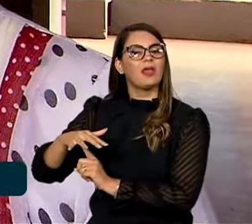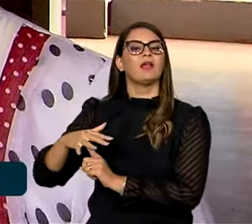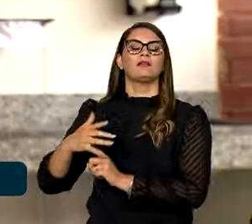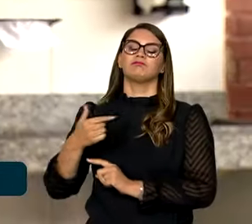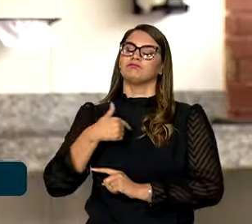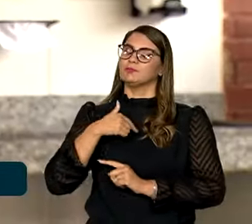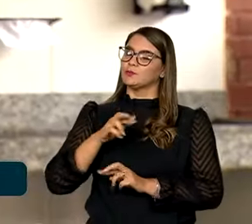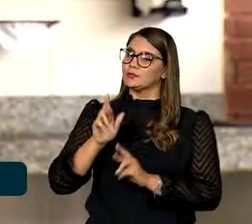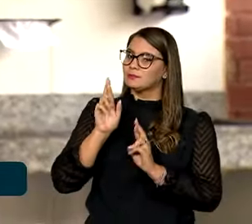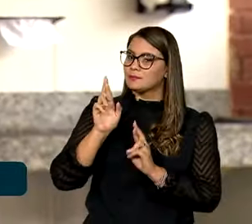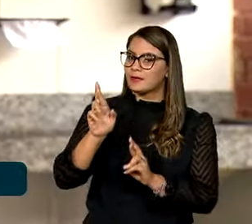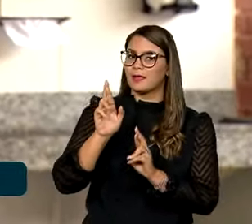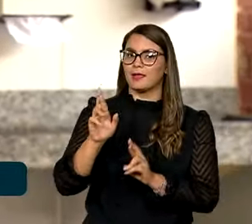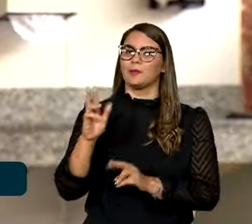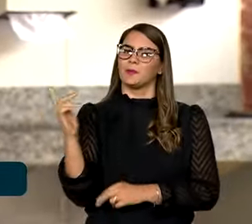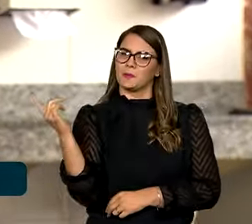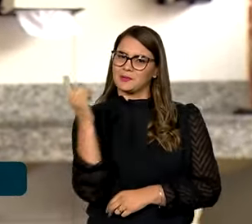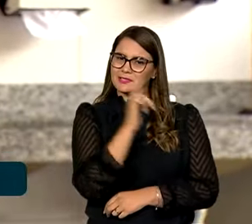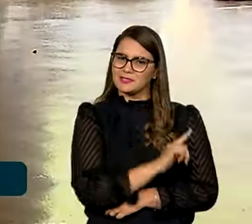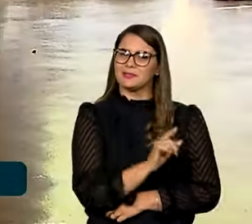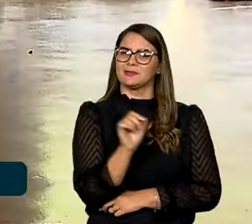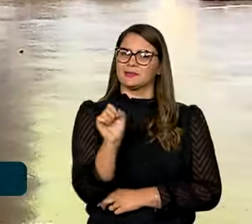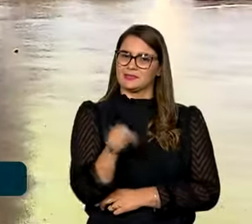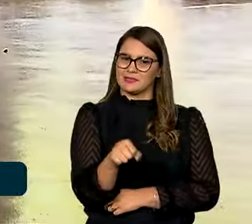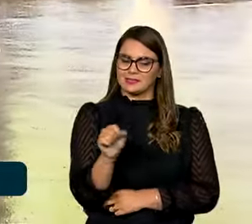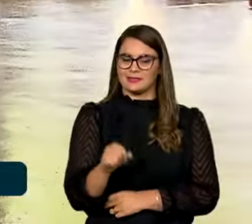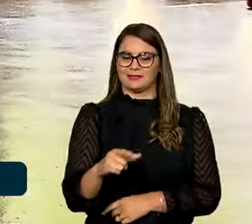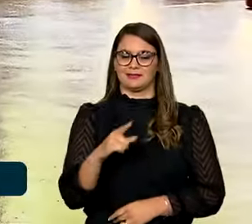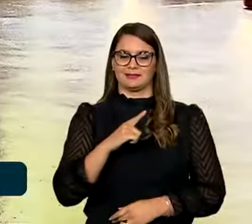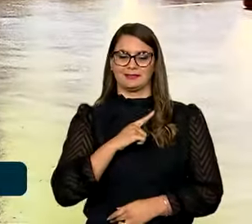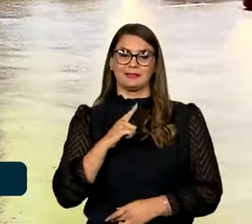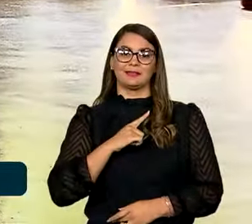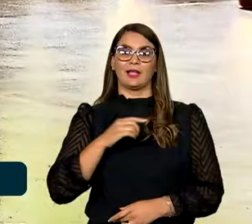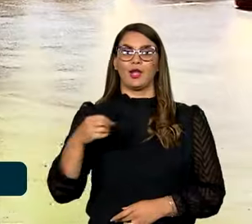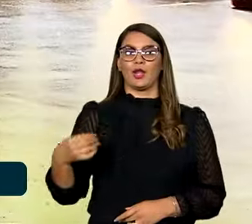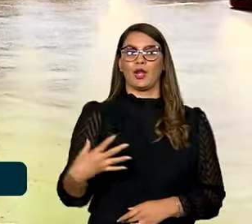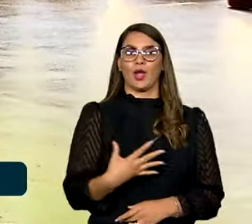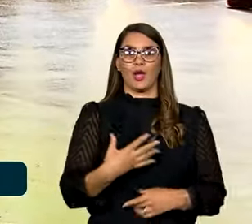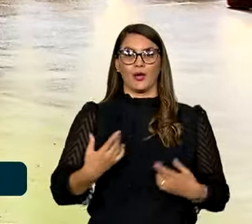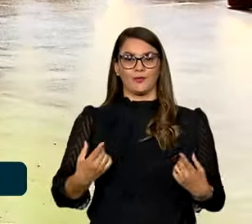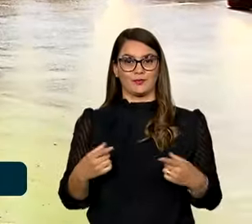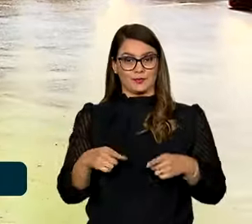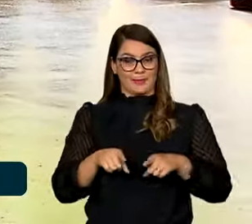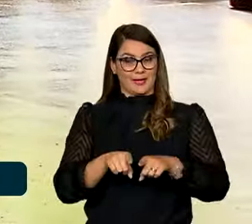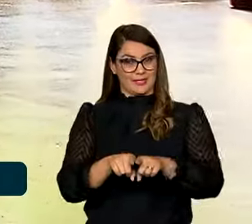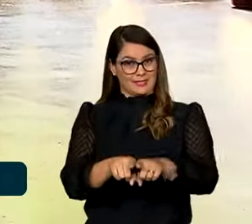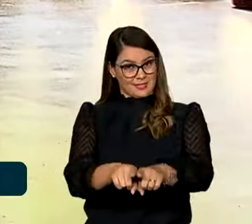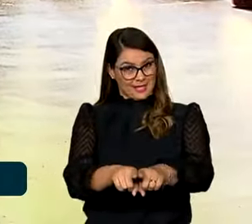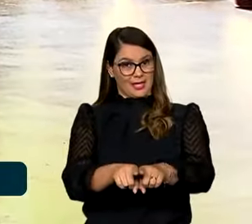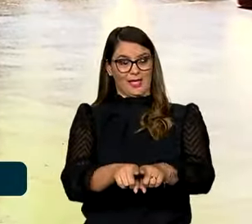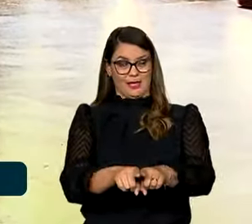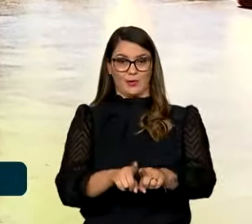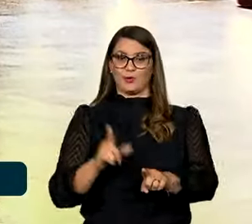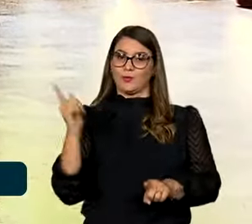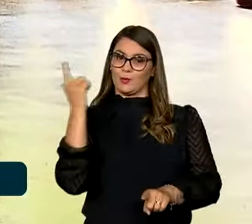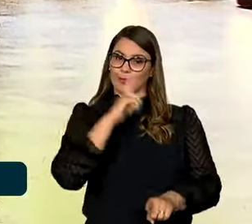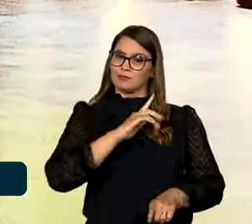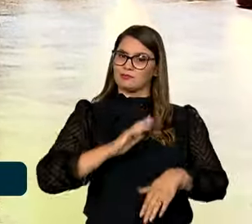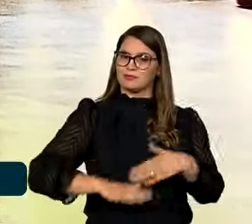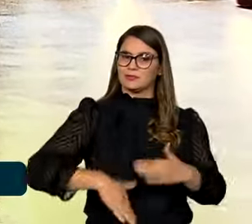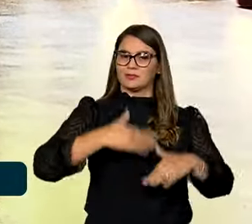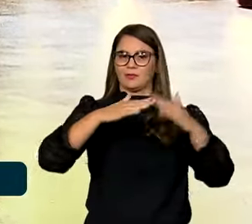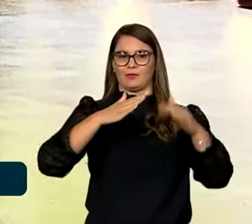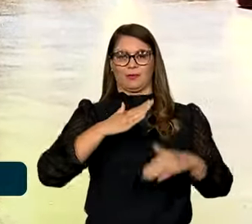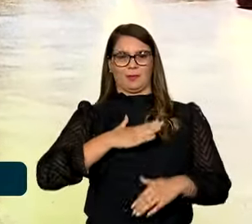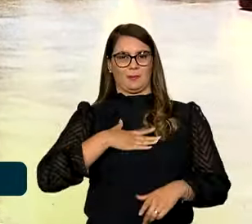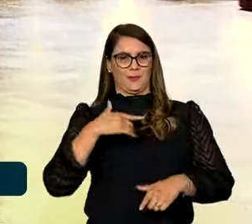espero que consiga ter novos parceiros para desenvolver o meu